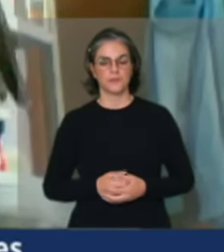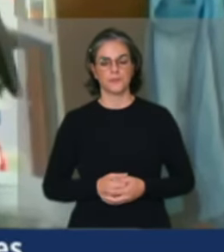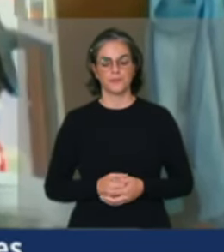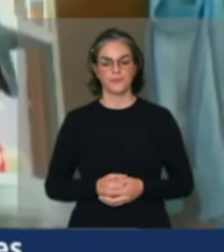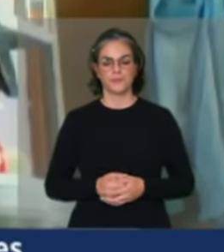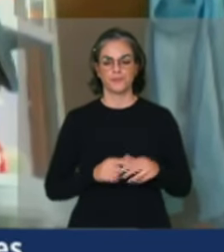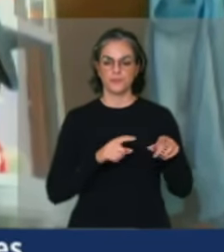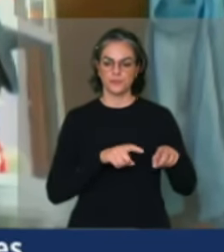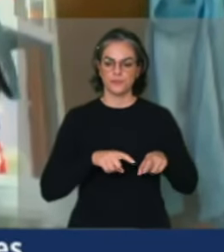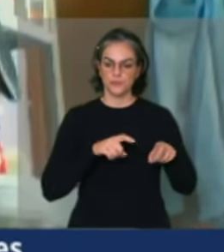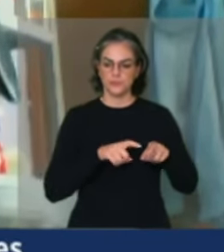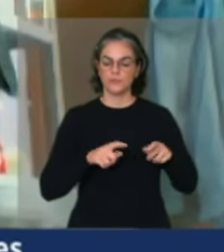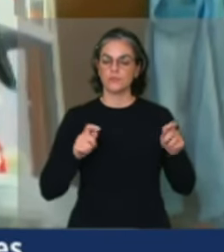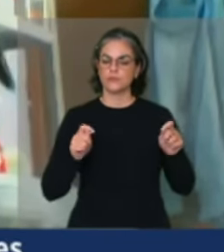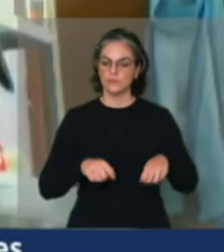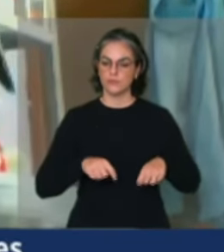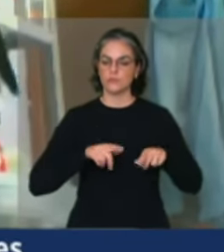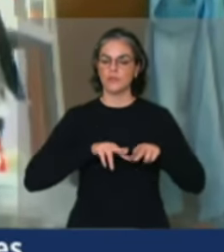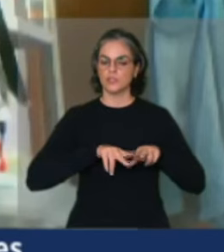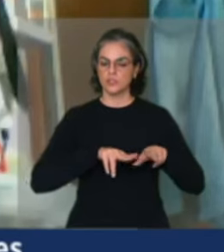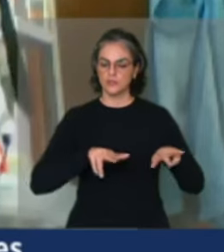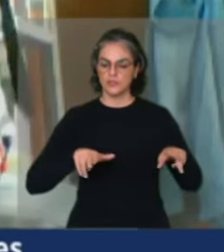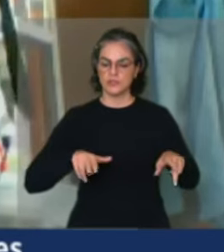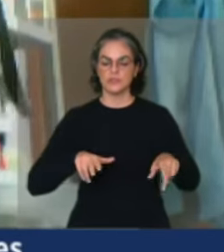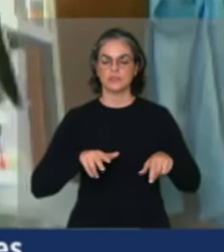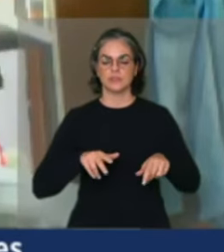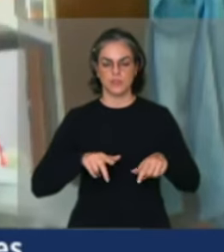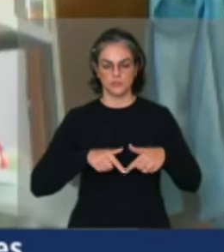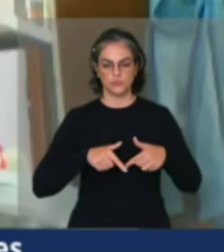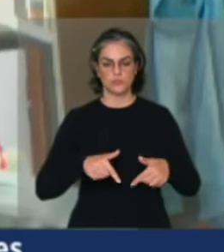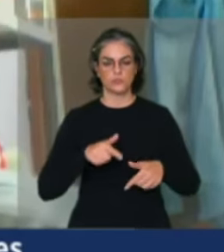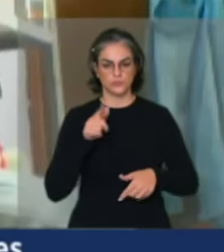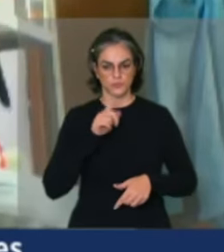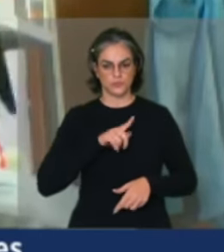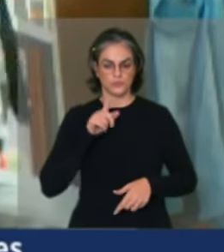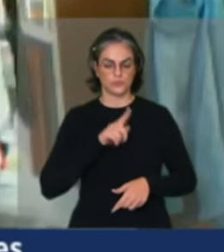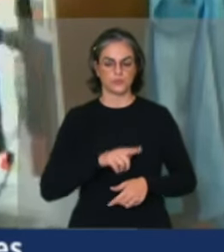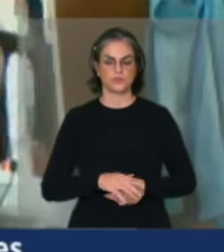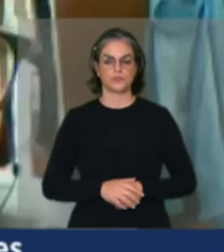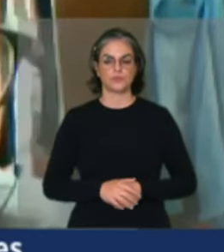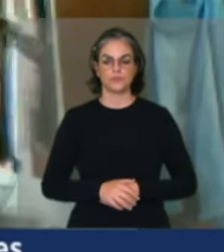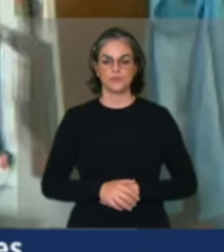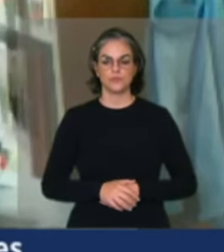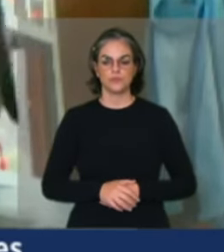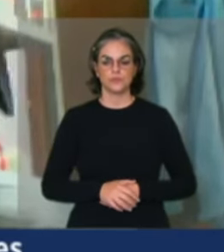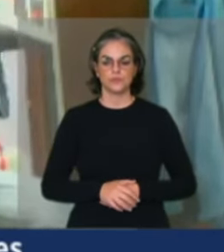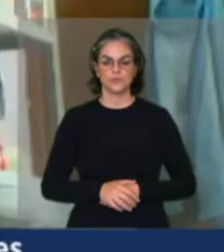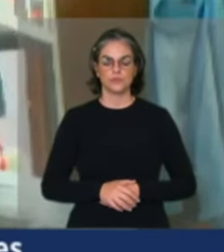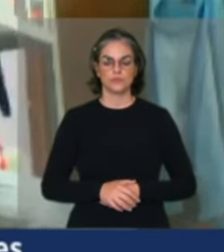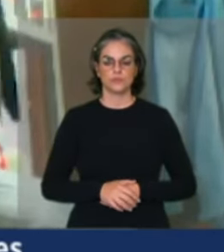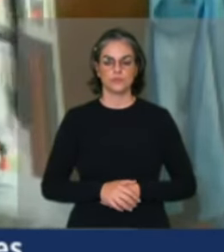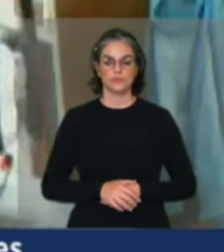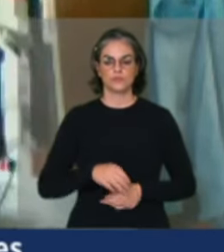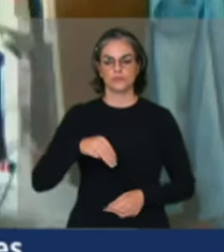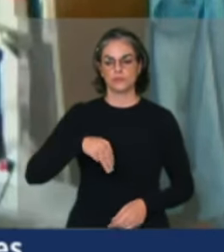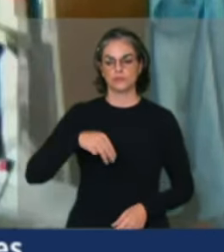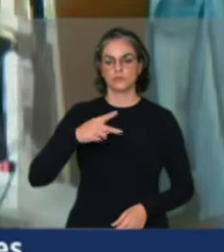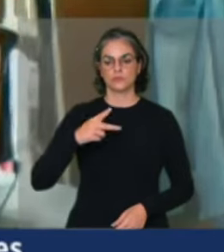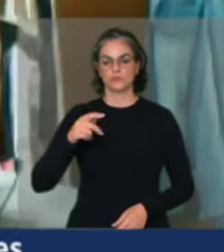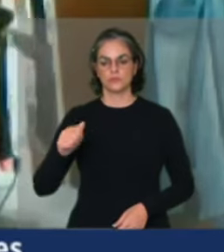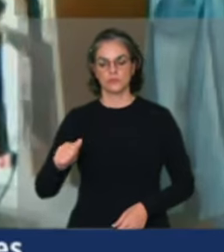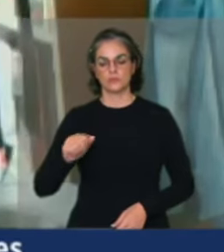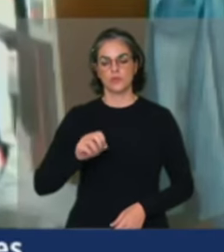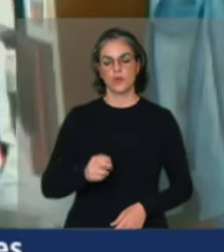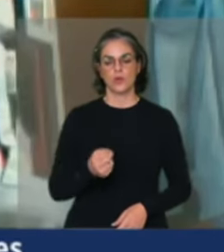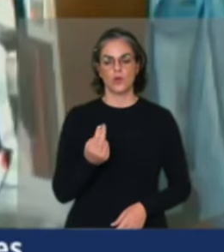campesinato é que pode desenvolver essa tarefa. E a gente entende enquanto movimento, tanto do MPA quanto da Via Campesina,